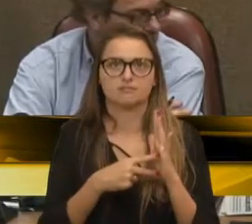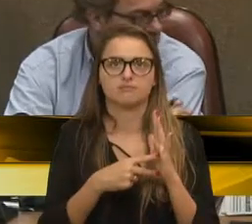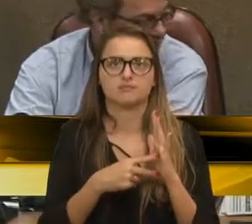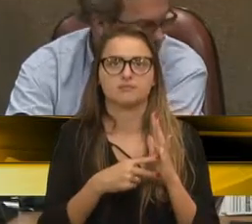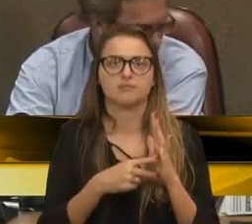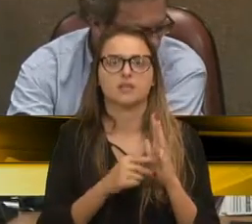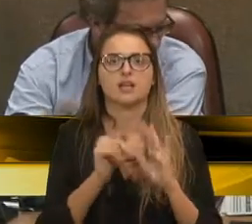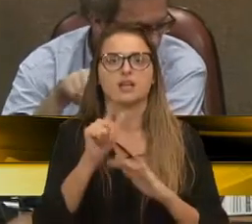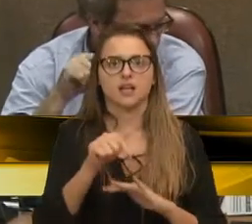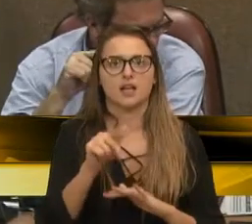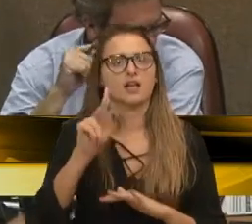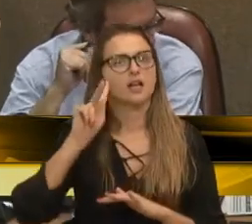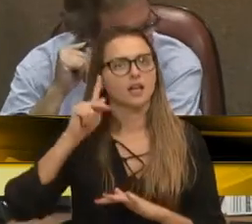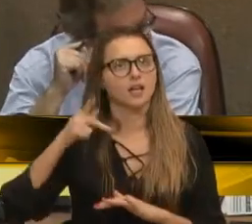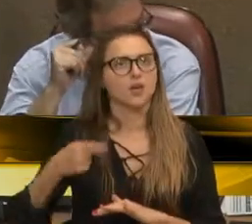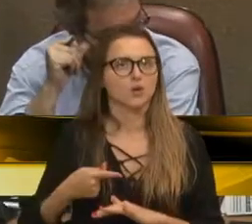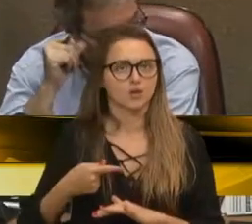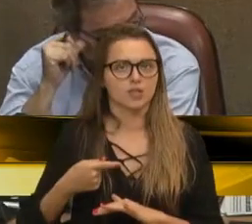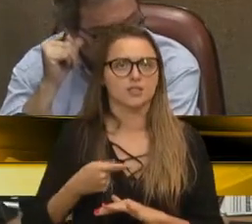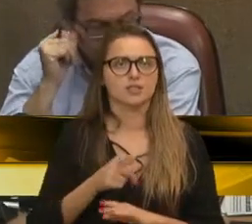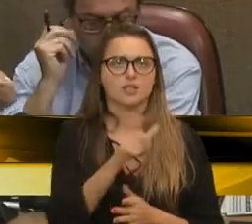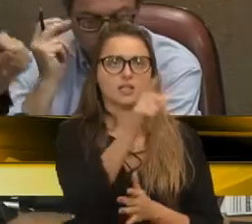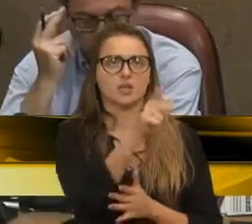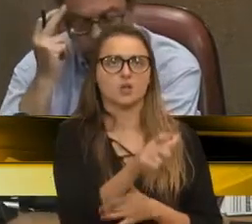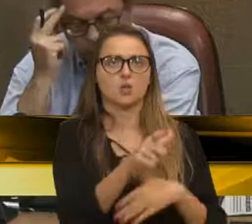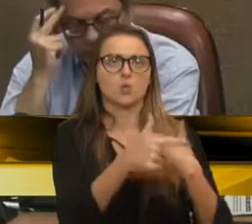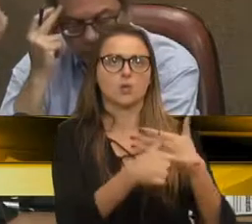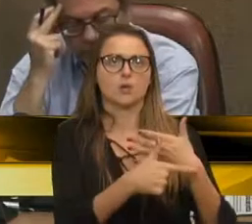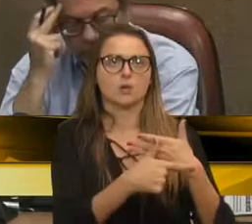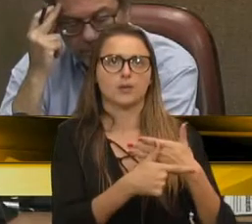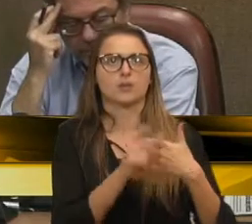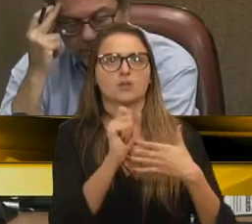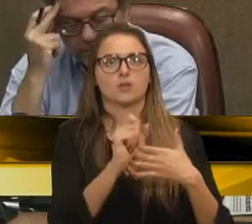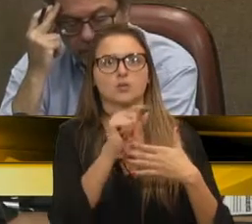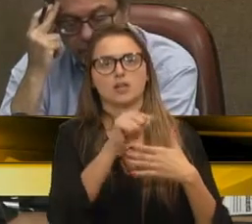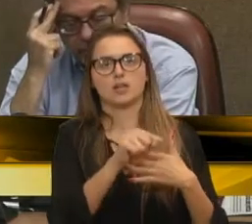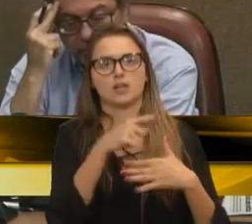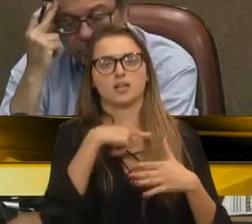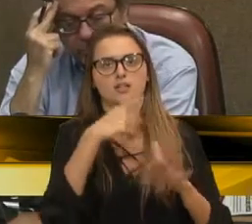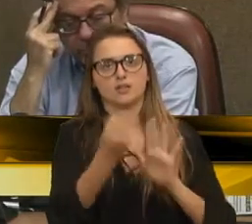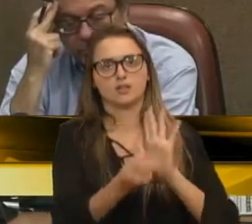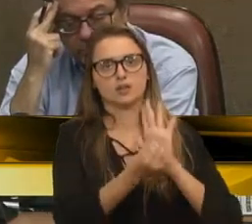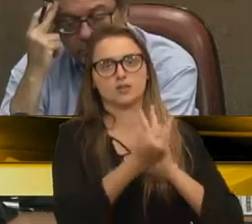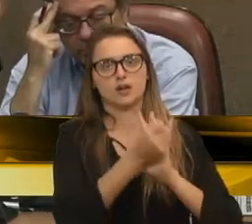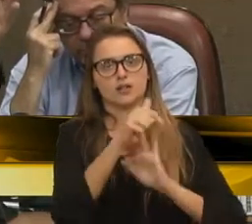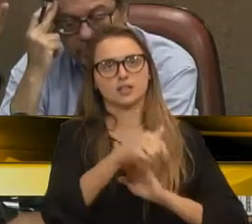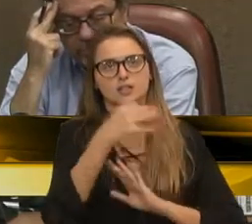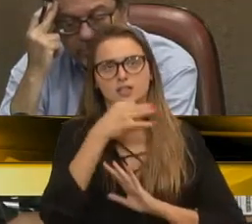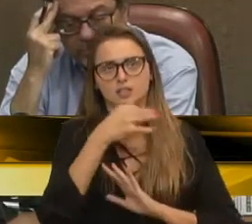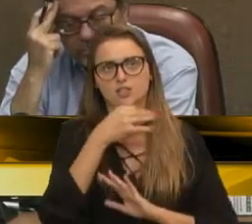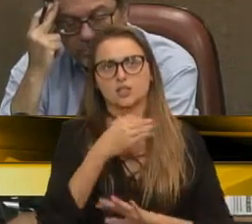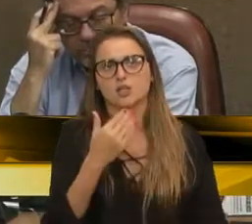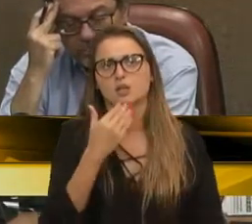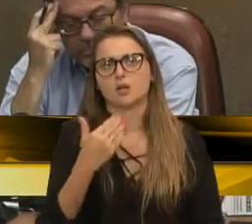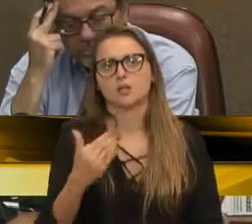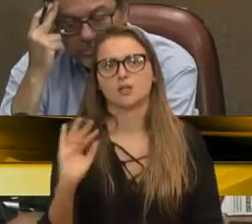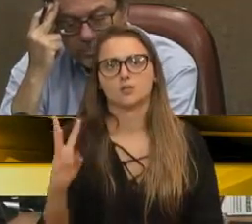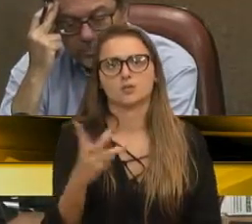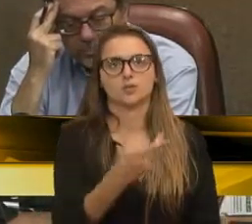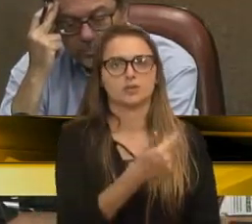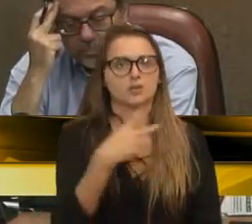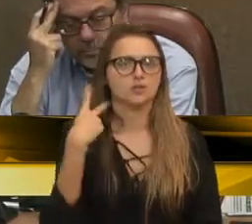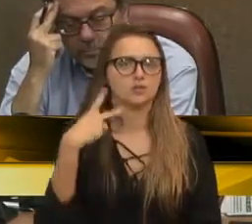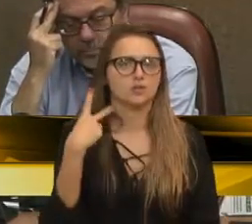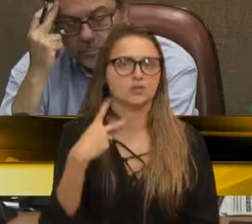reconhecer a figura, e o que ele deixou em Caxias do Sul. Peço aos nobres pares,